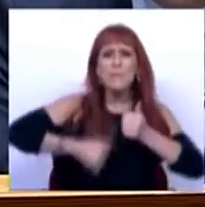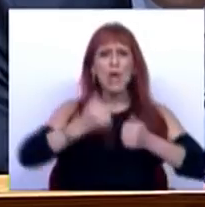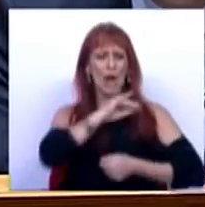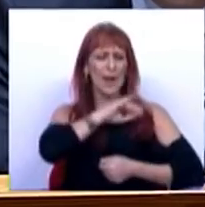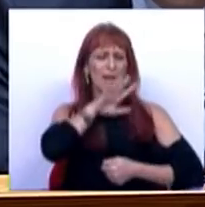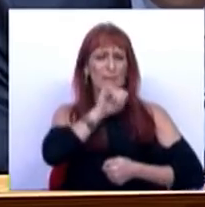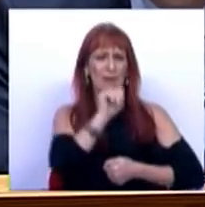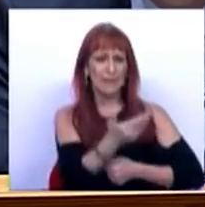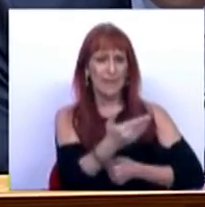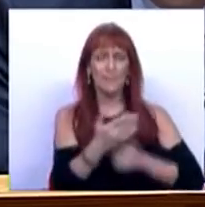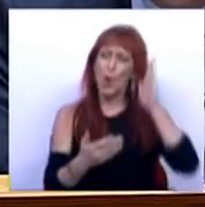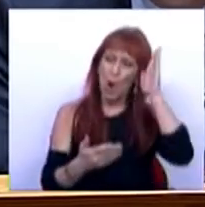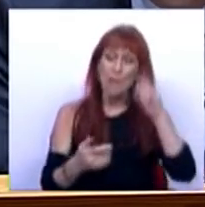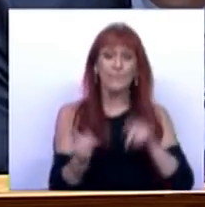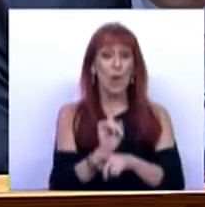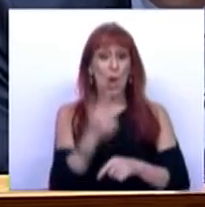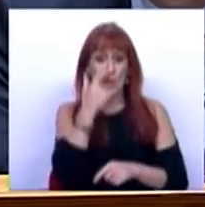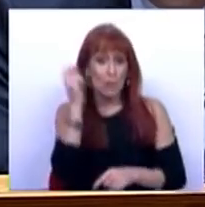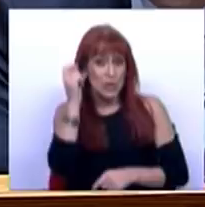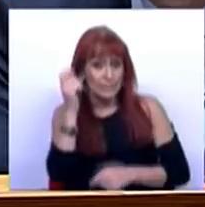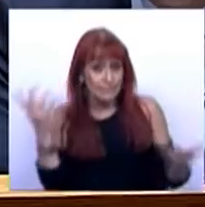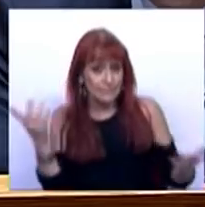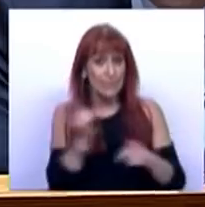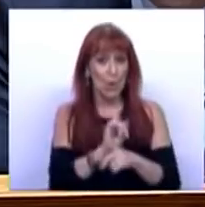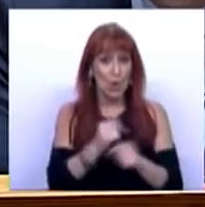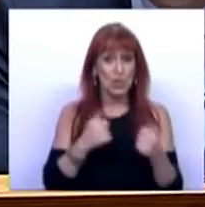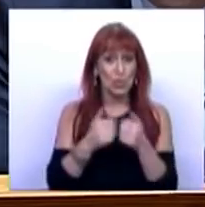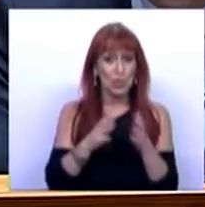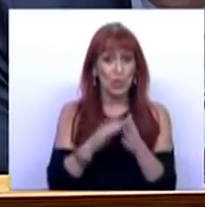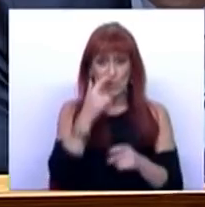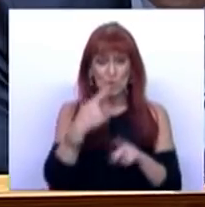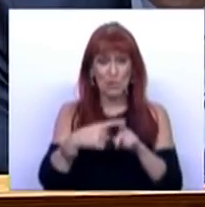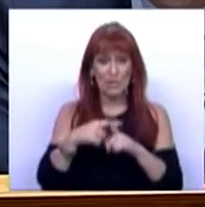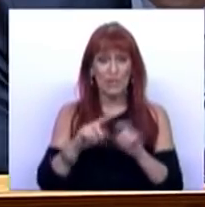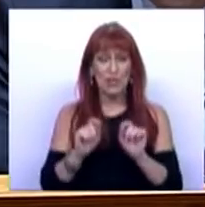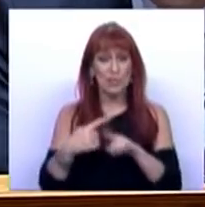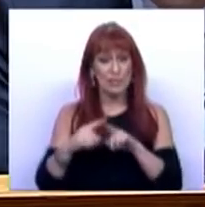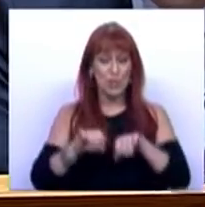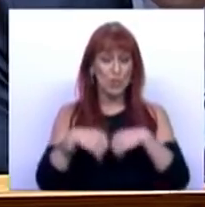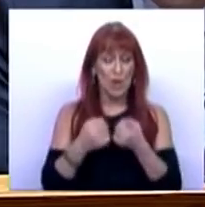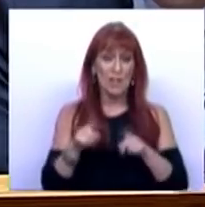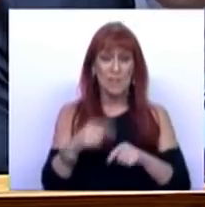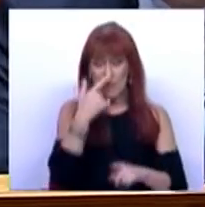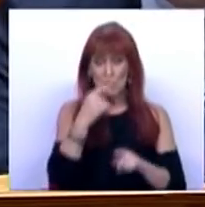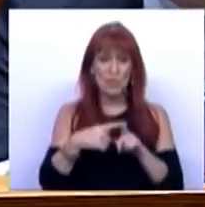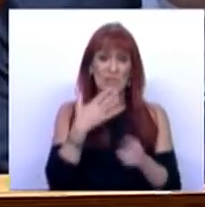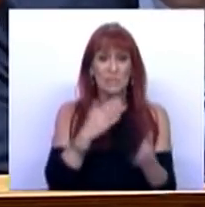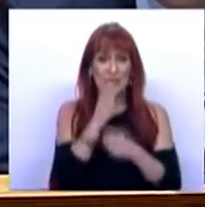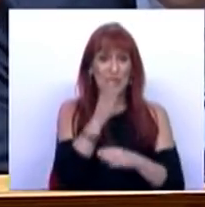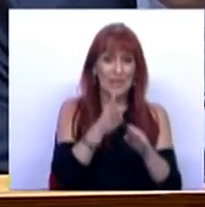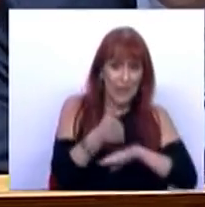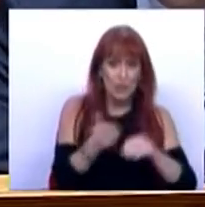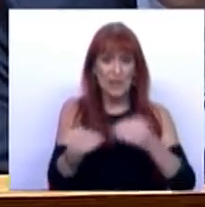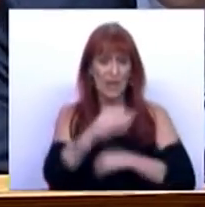o rendimento das famílias. Olhe, desde logo dos pensionistas, desde logo de todos os beneficiários de precisões sociais e também dos beneficiários diretos e